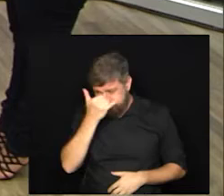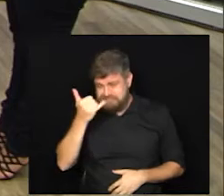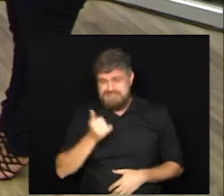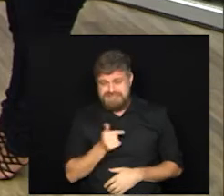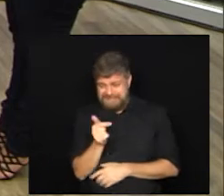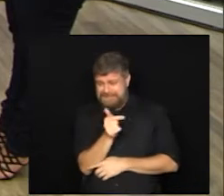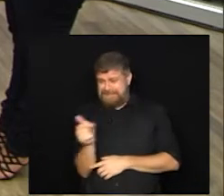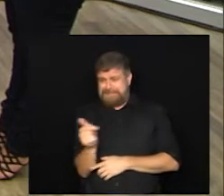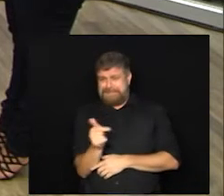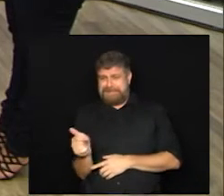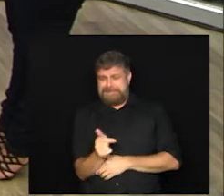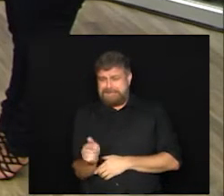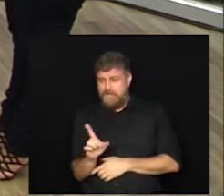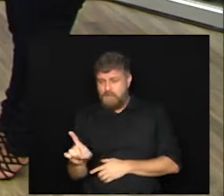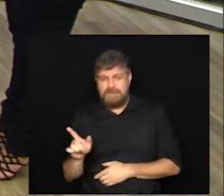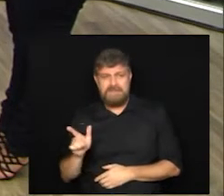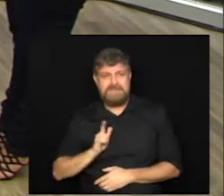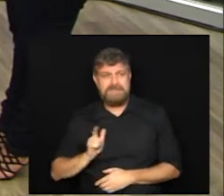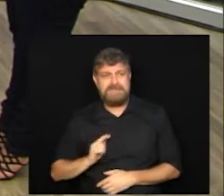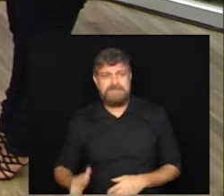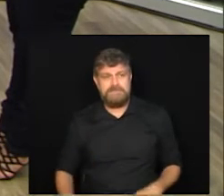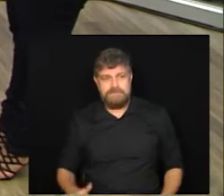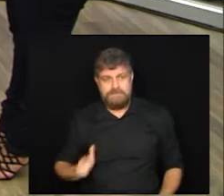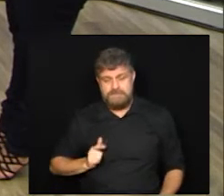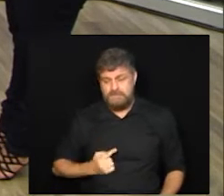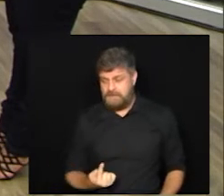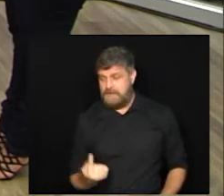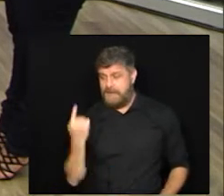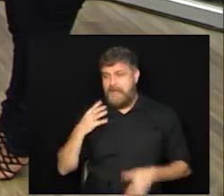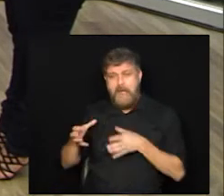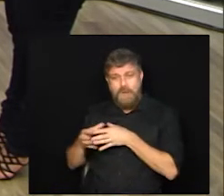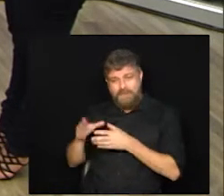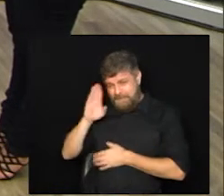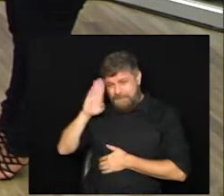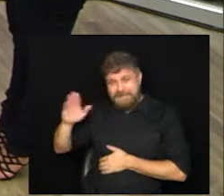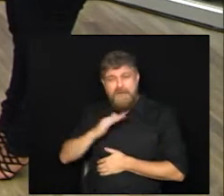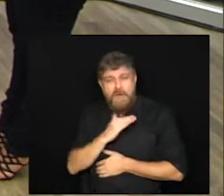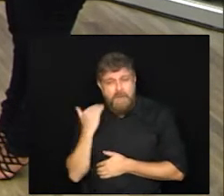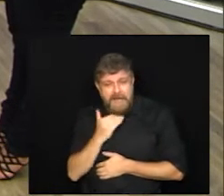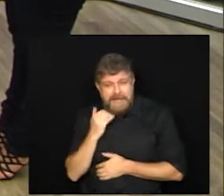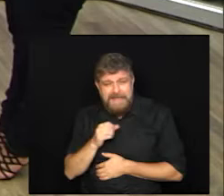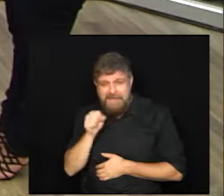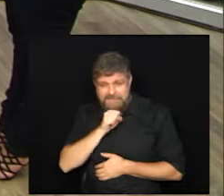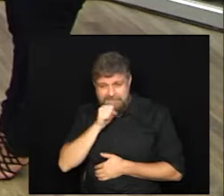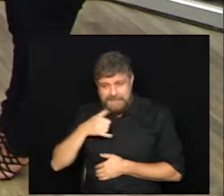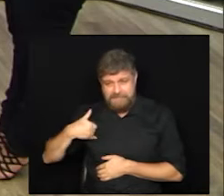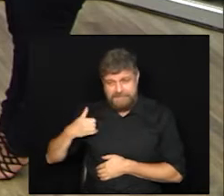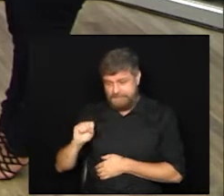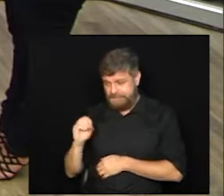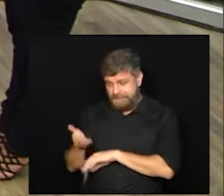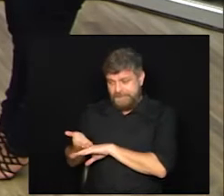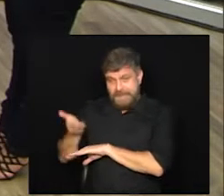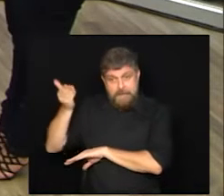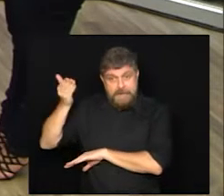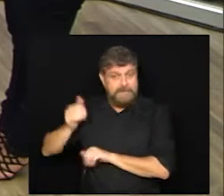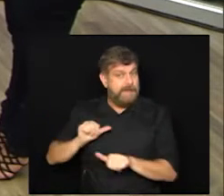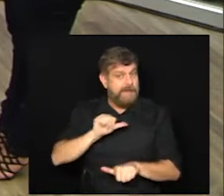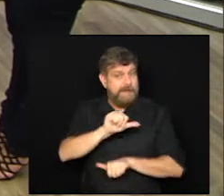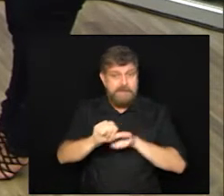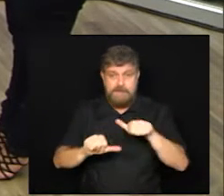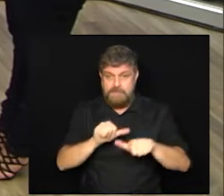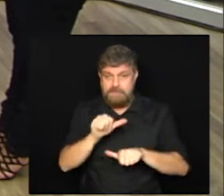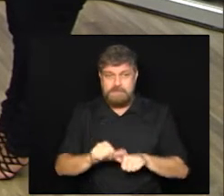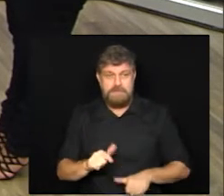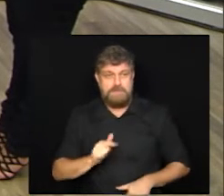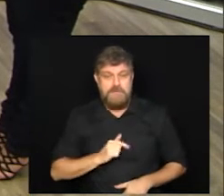semanas. A letalidade era maior nos idosos a partir de 80 anos e isso está descendo. Então, por exemplo,